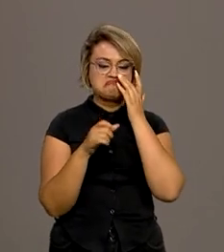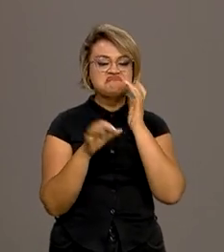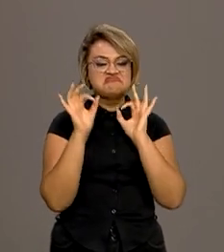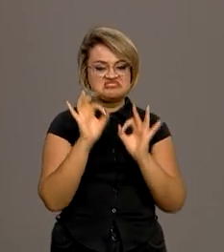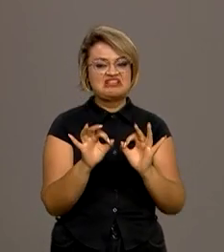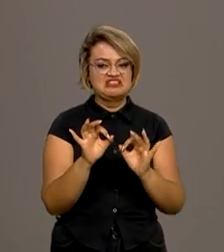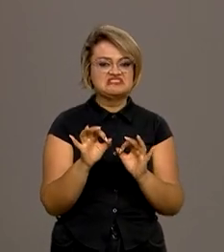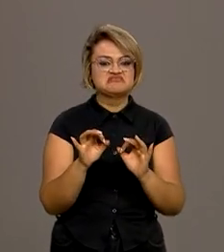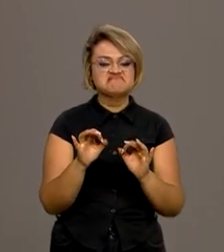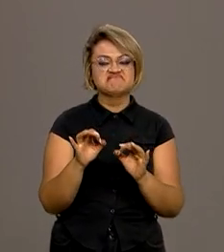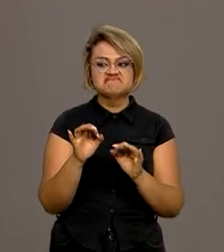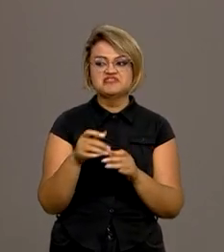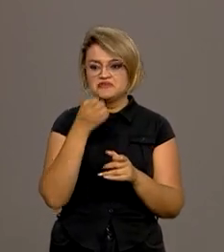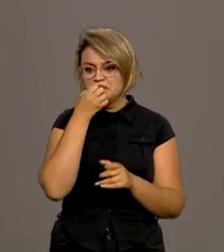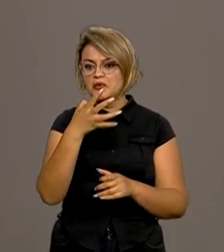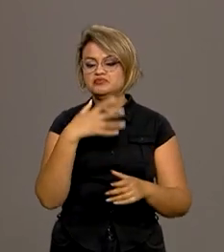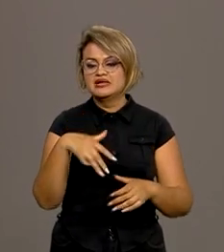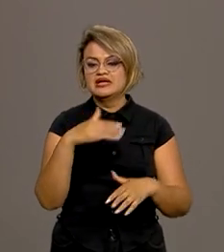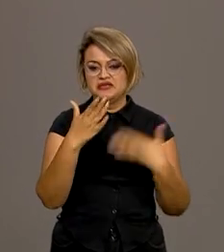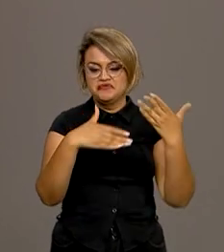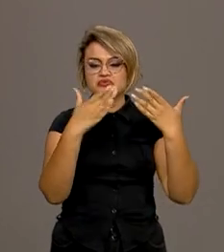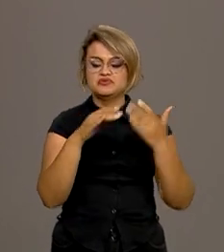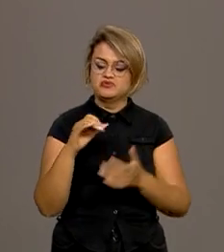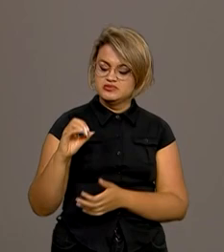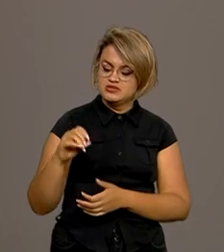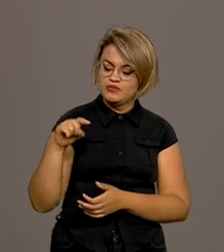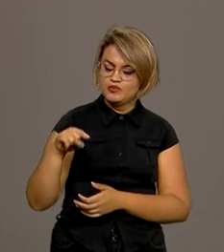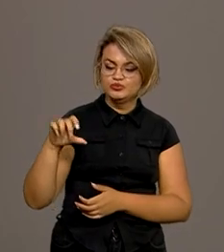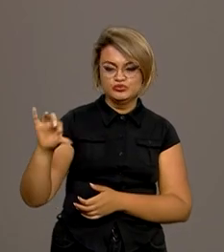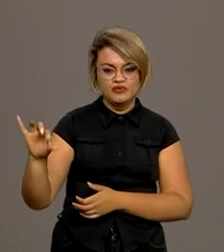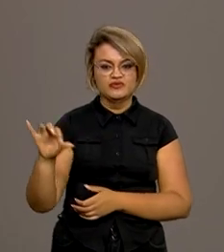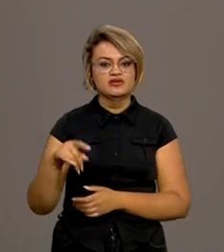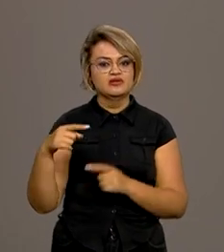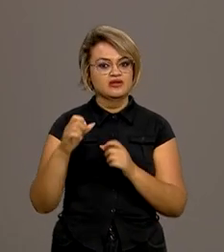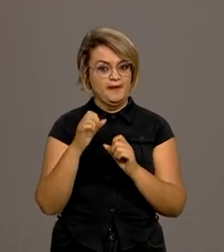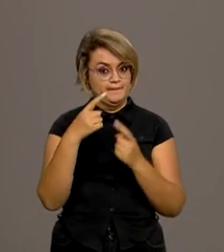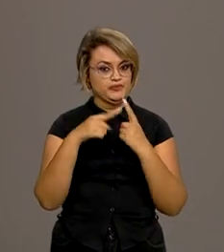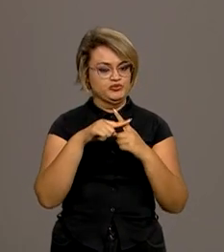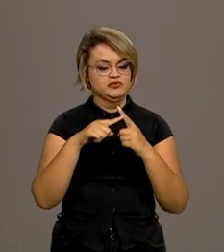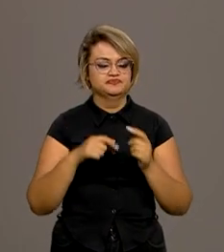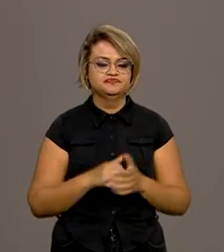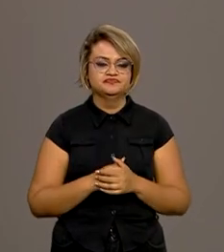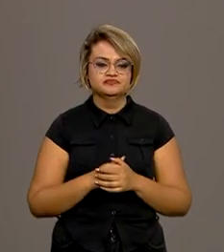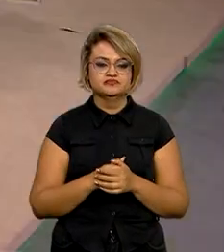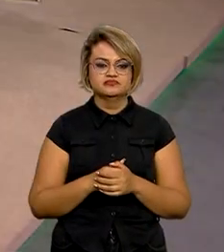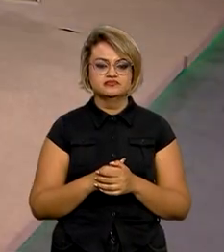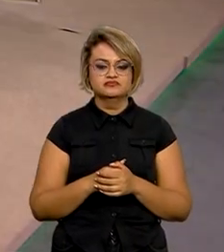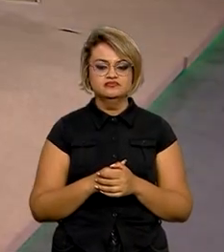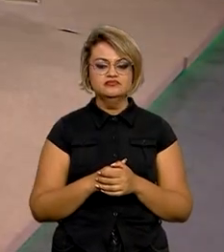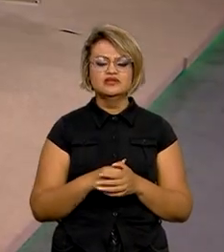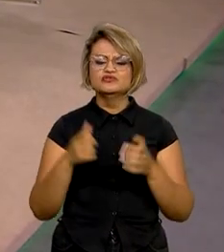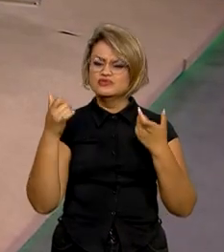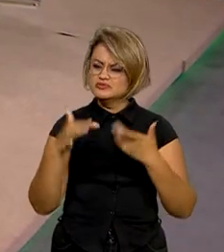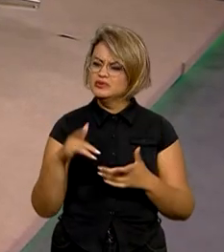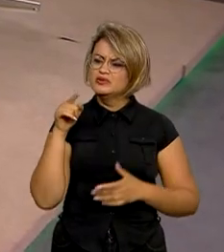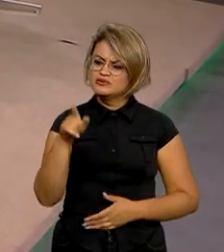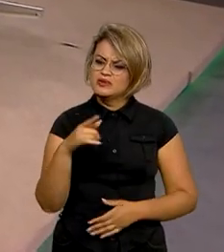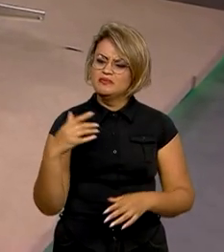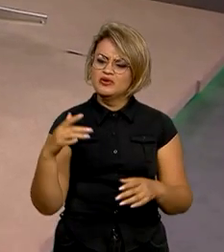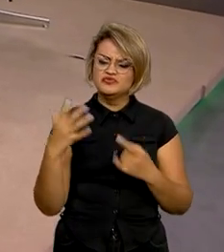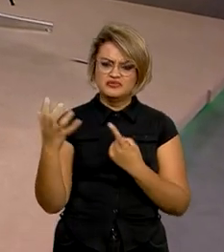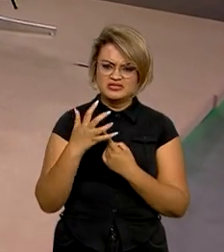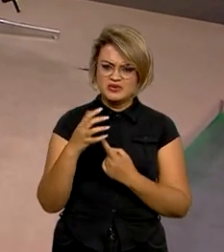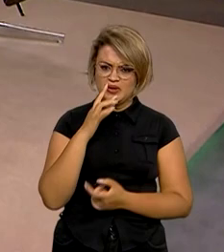surpreendeu realmente esse crescimento de 0,9 da indústria e é muito positivo. O senhor falou aí que esse número pode até refletir nos